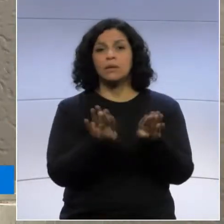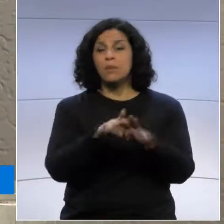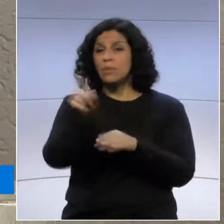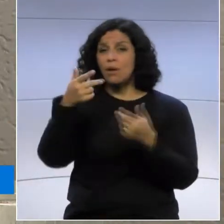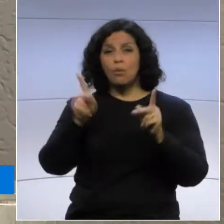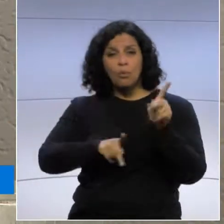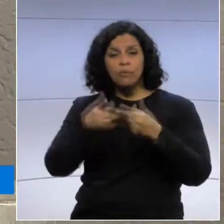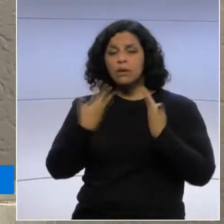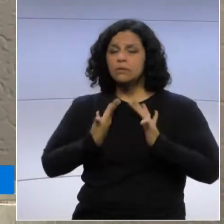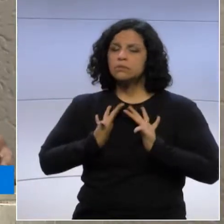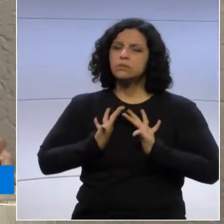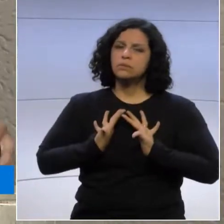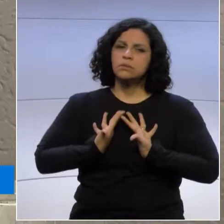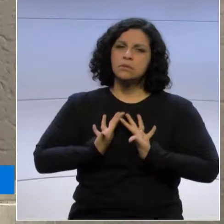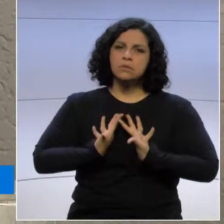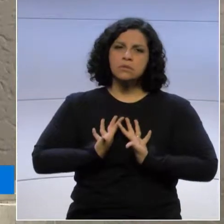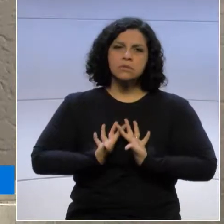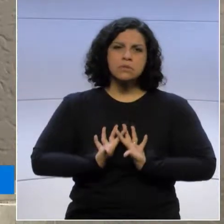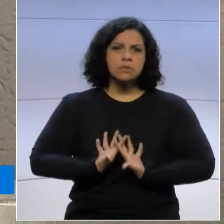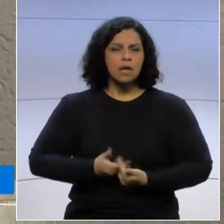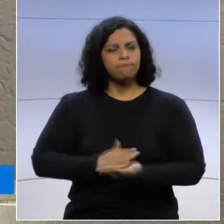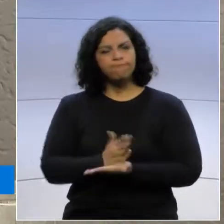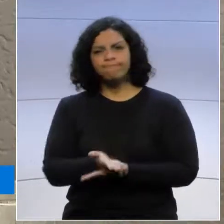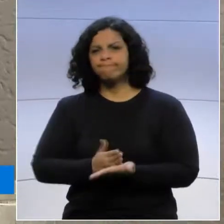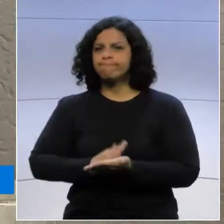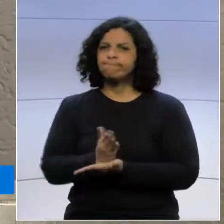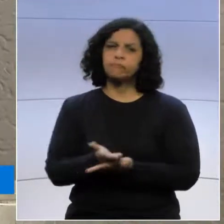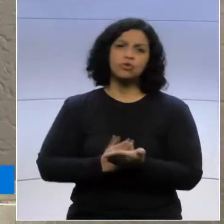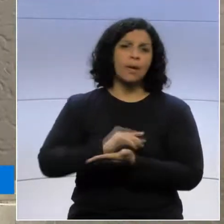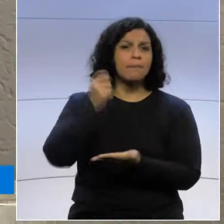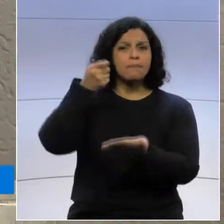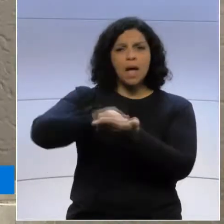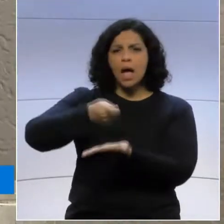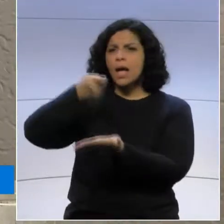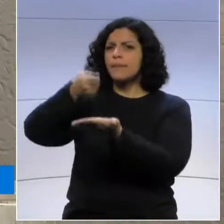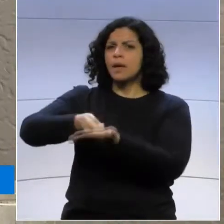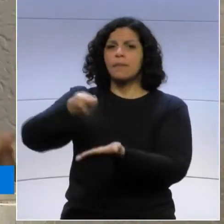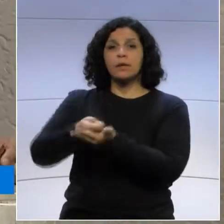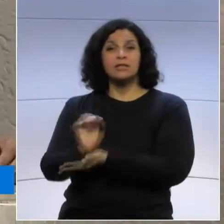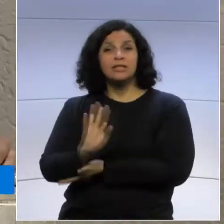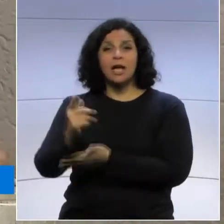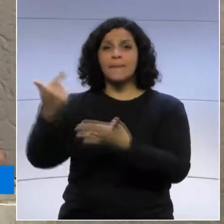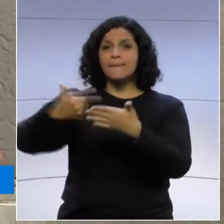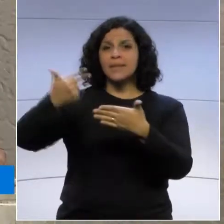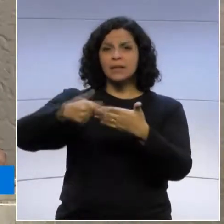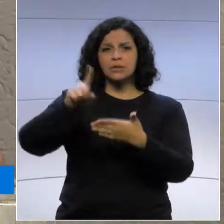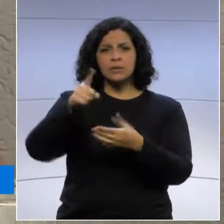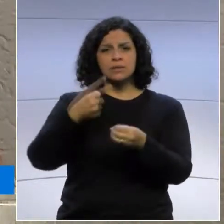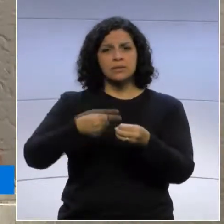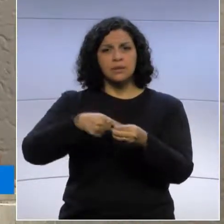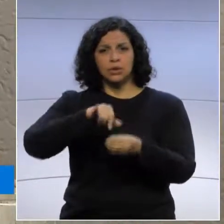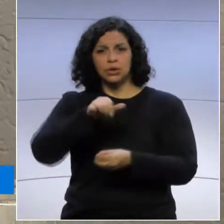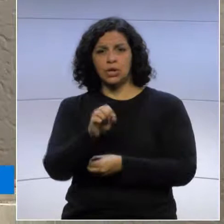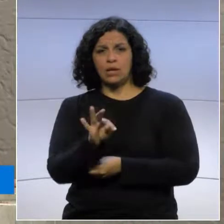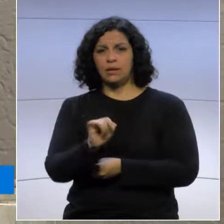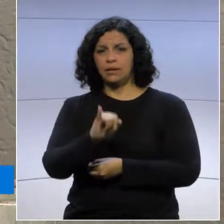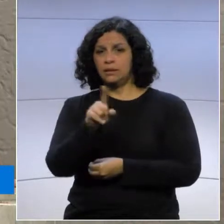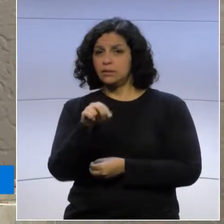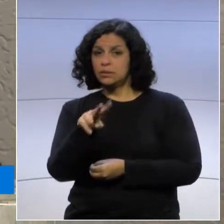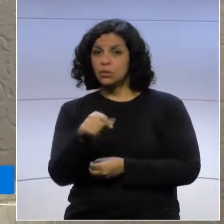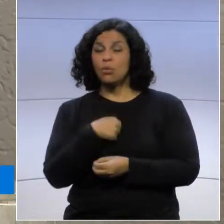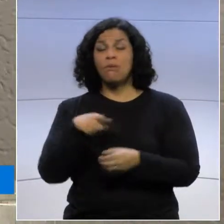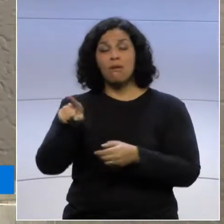cansado, o povo está de saco cheio de ter que pagar essa alta tarifa desse pedágio ridículo de Jataizinho, que a